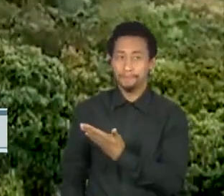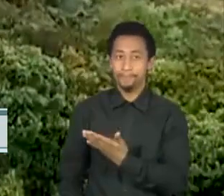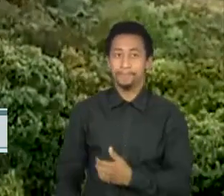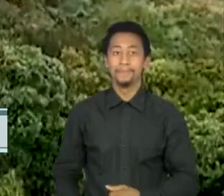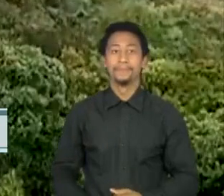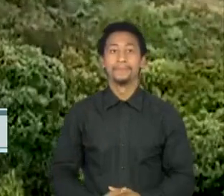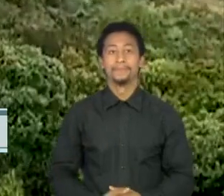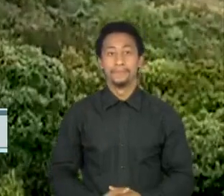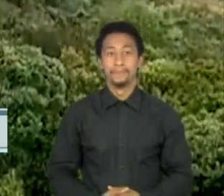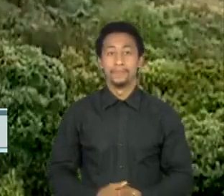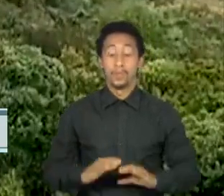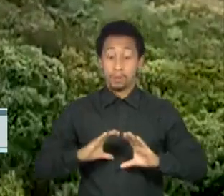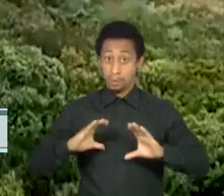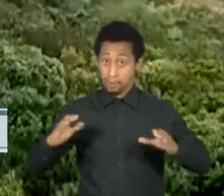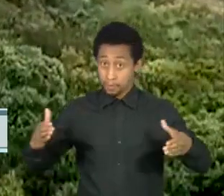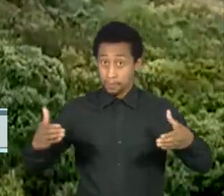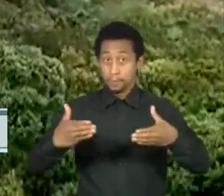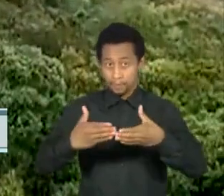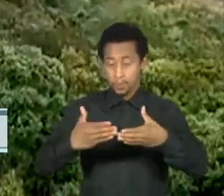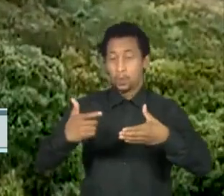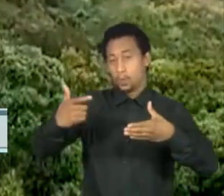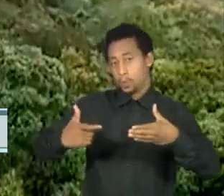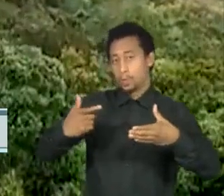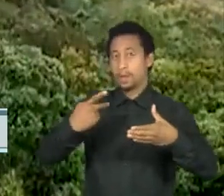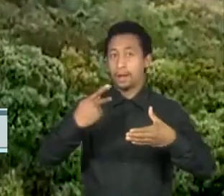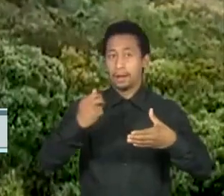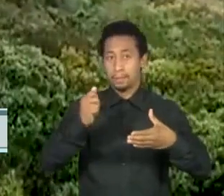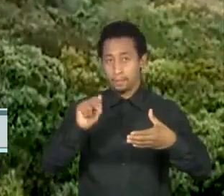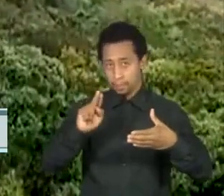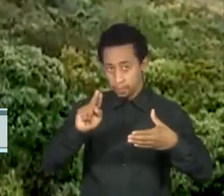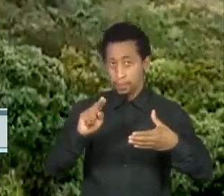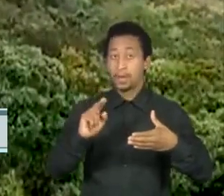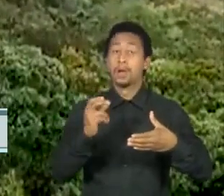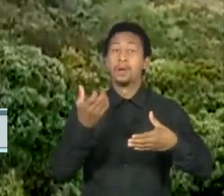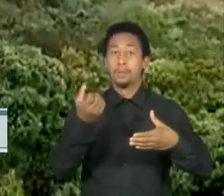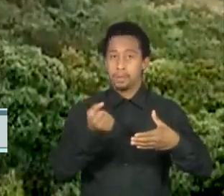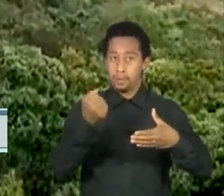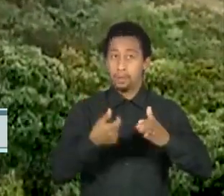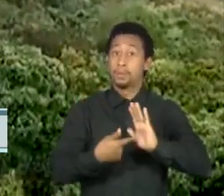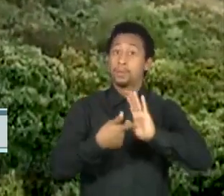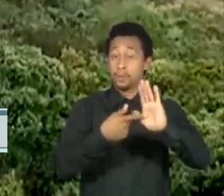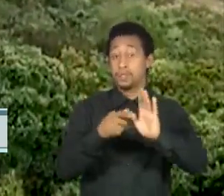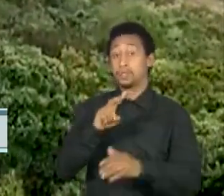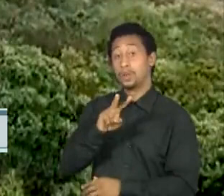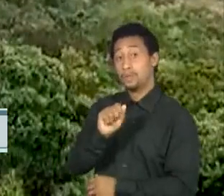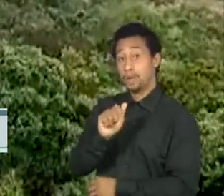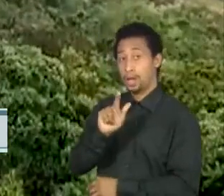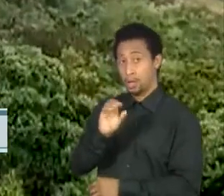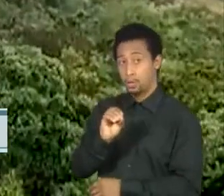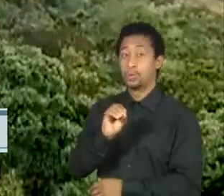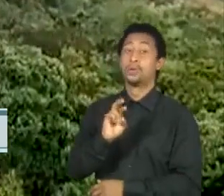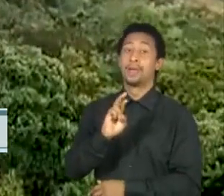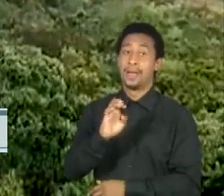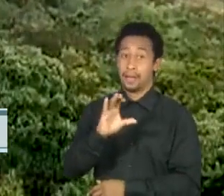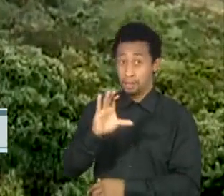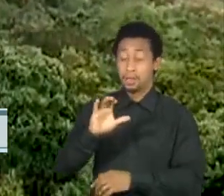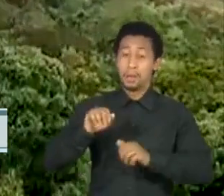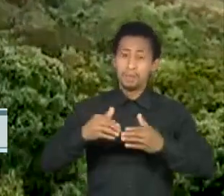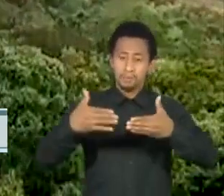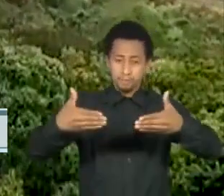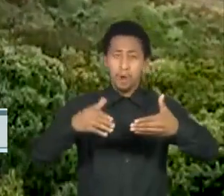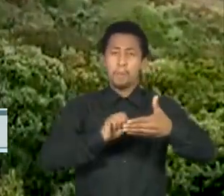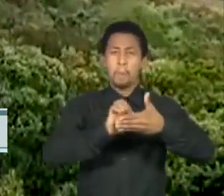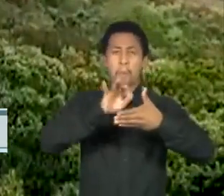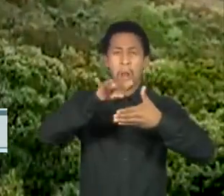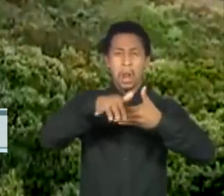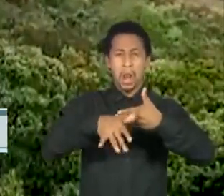O dique da Mina Pau Branco, que pertence à mineradora Valorrec, transbordou no último sábado em Nova Lima,